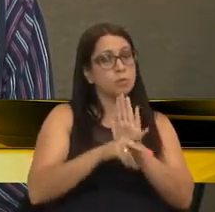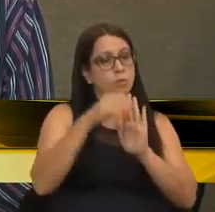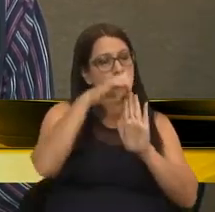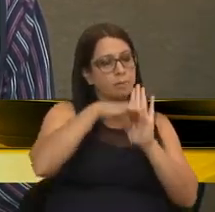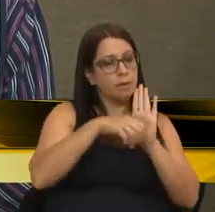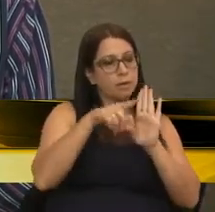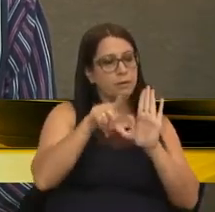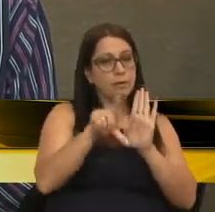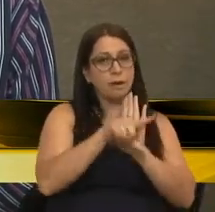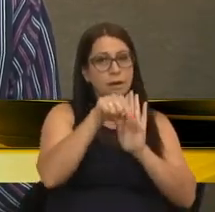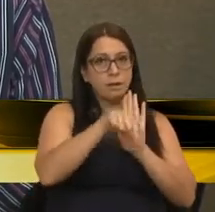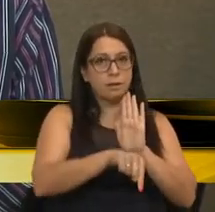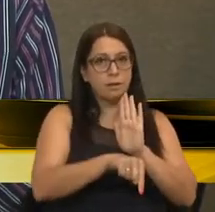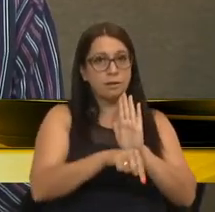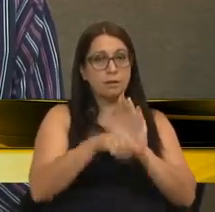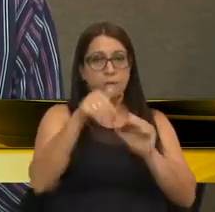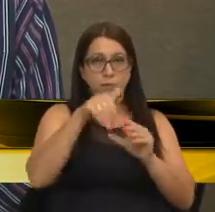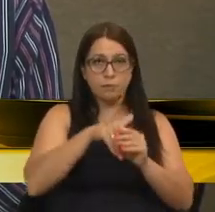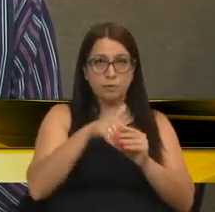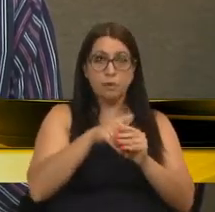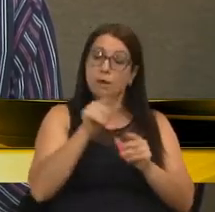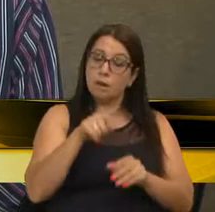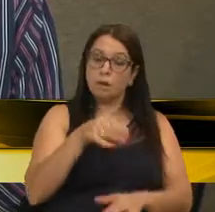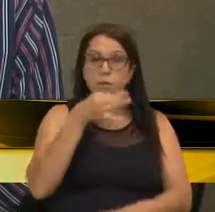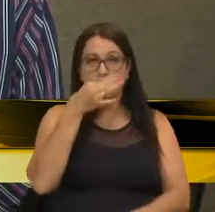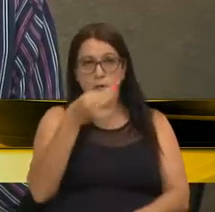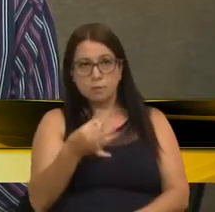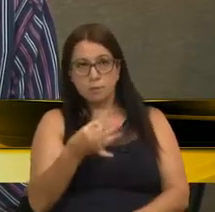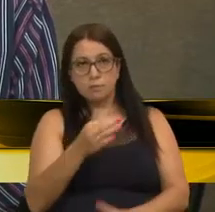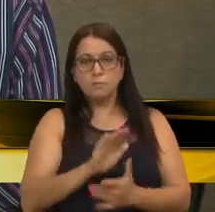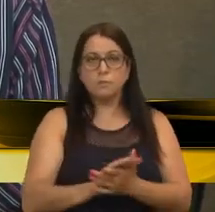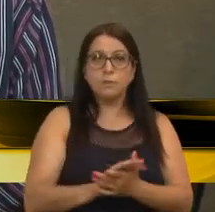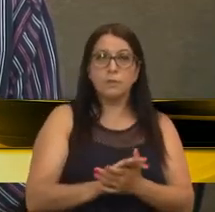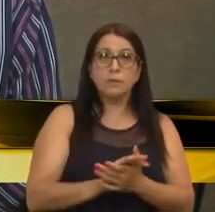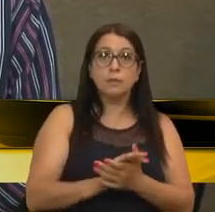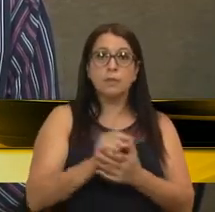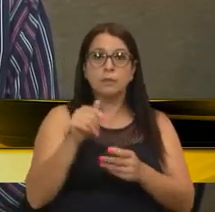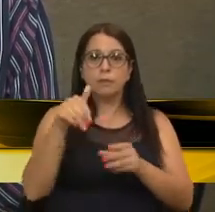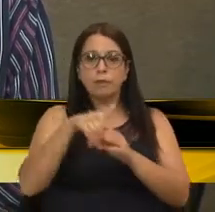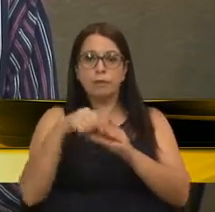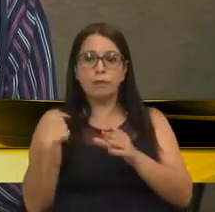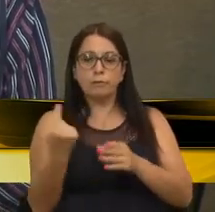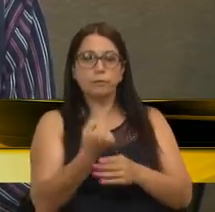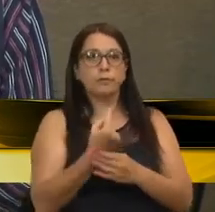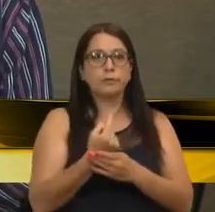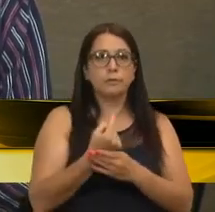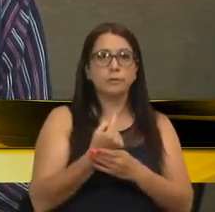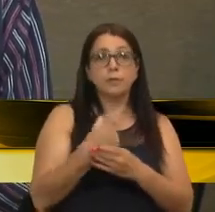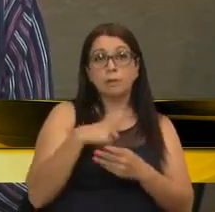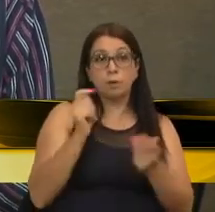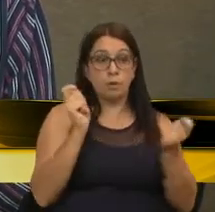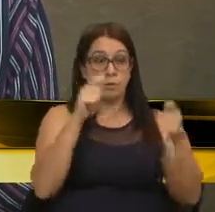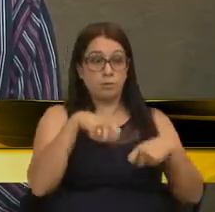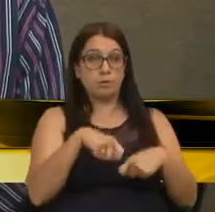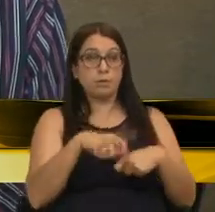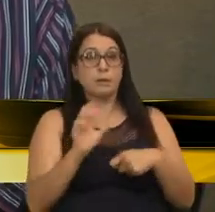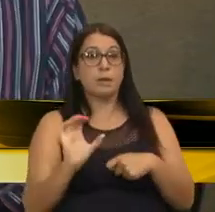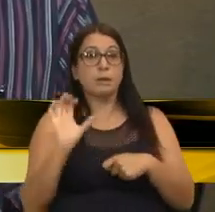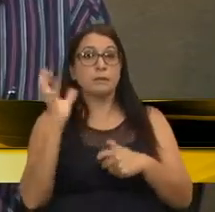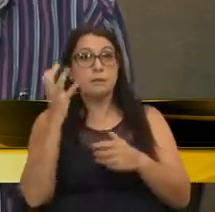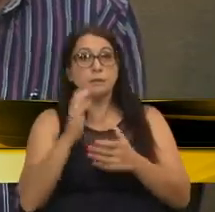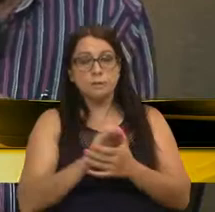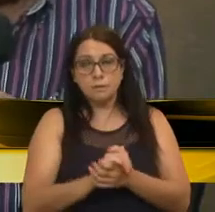à lei orgânica em apreciação. É o parecer que submetemos ao plenário desta Casa, a quem compete a decisão,